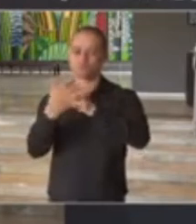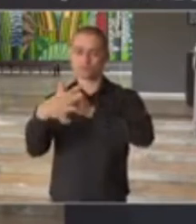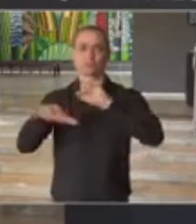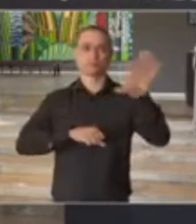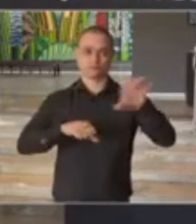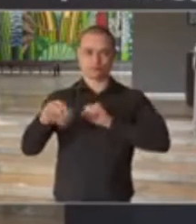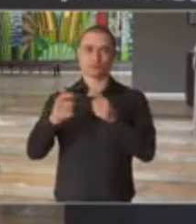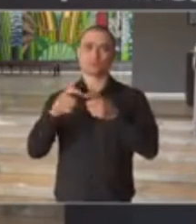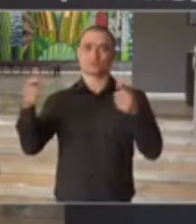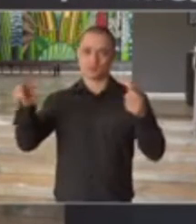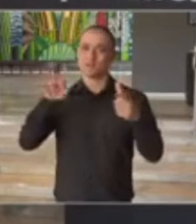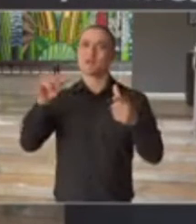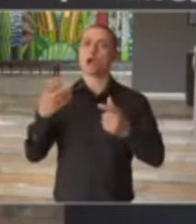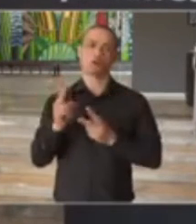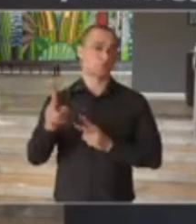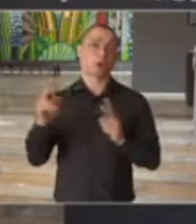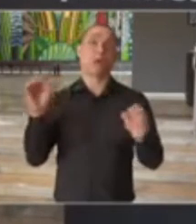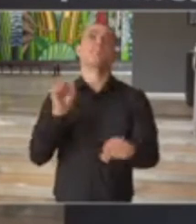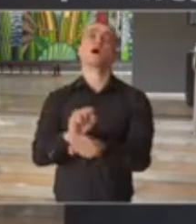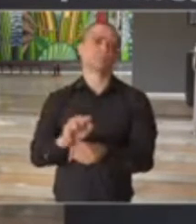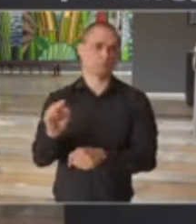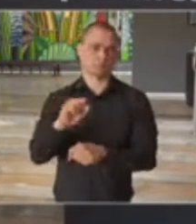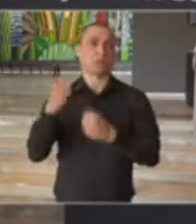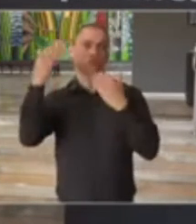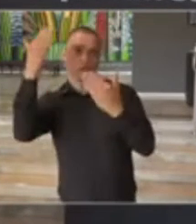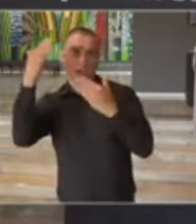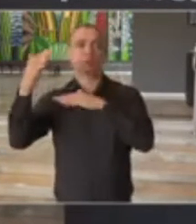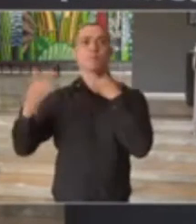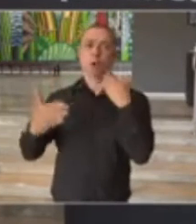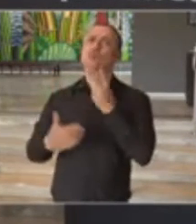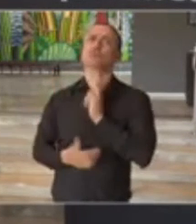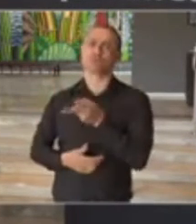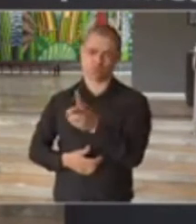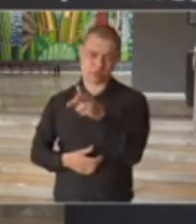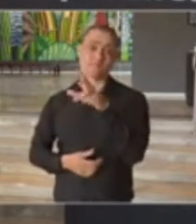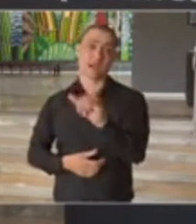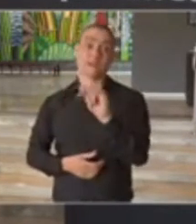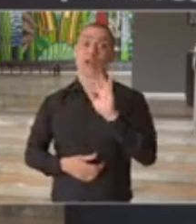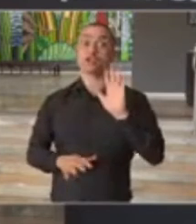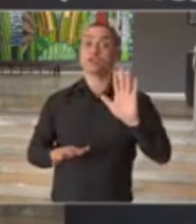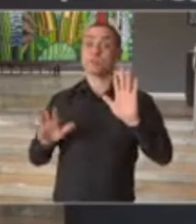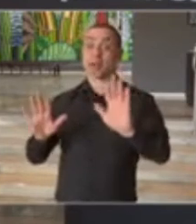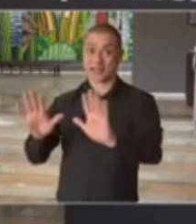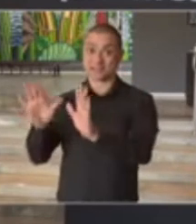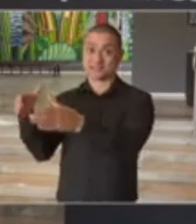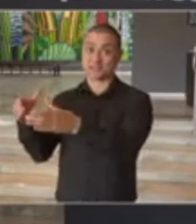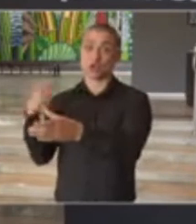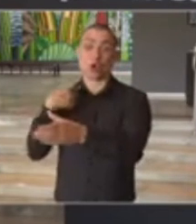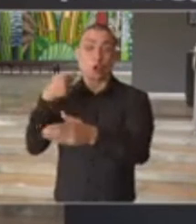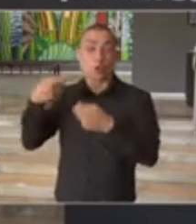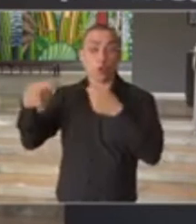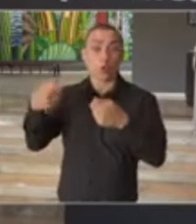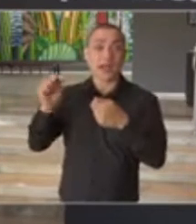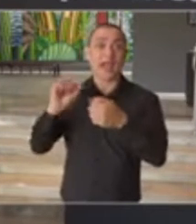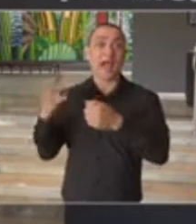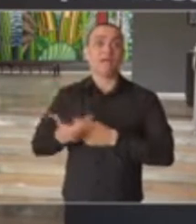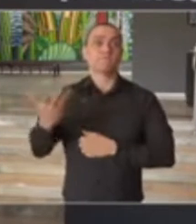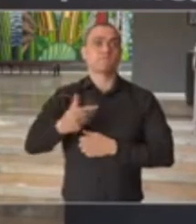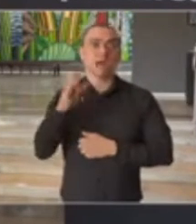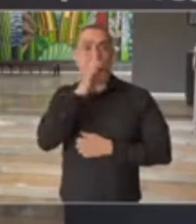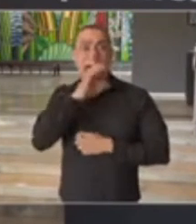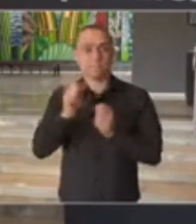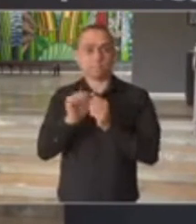confirmados, casos suspeitos e óbitos. O que está sendo monitorado é a velocidade de